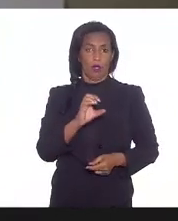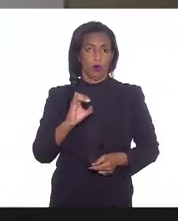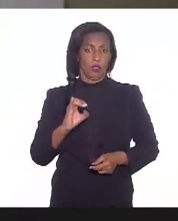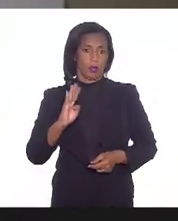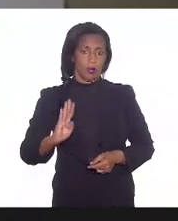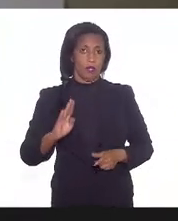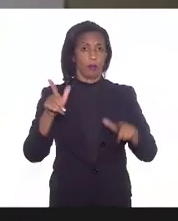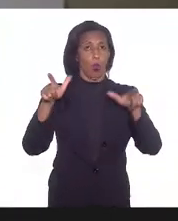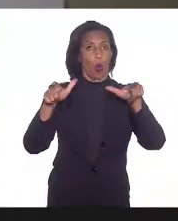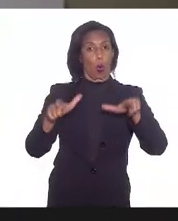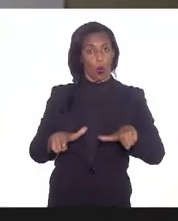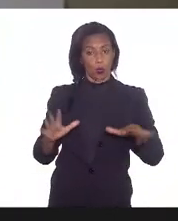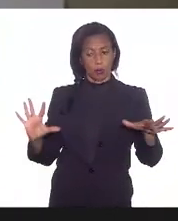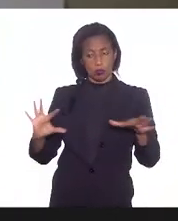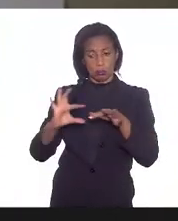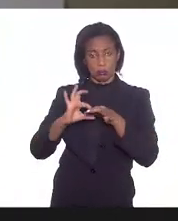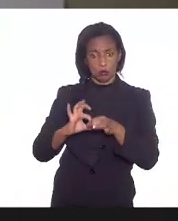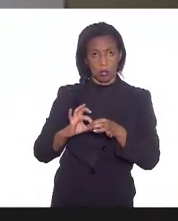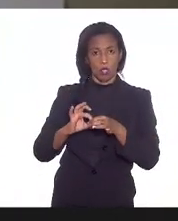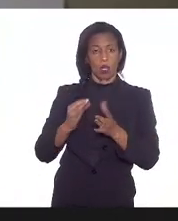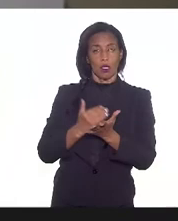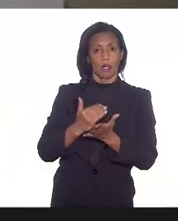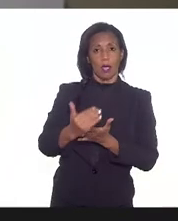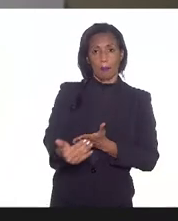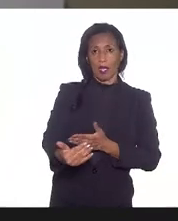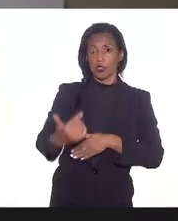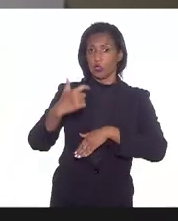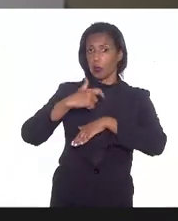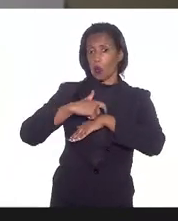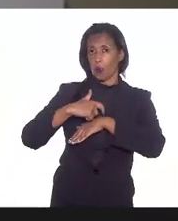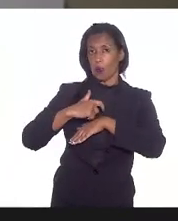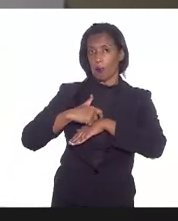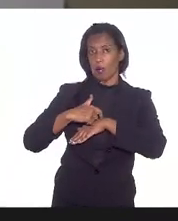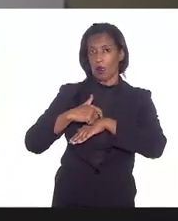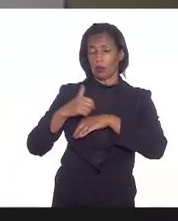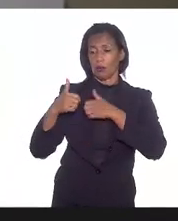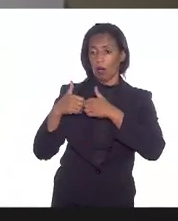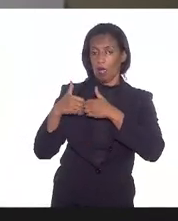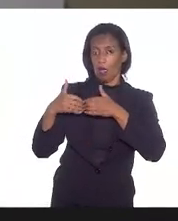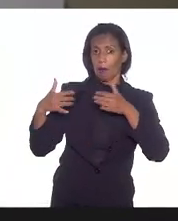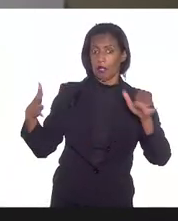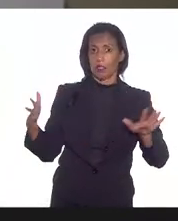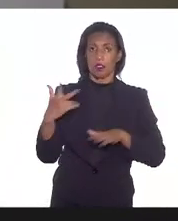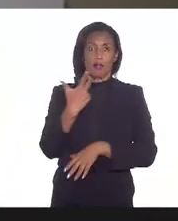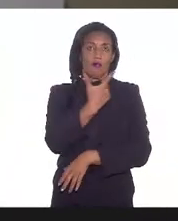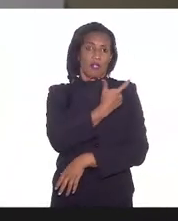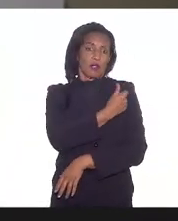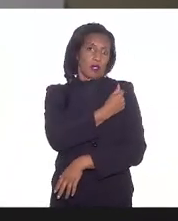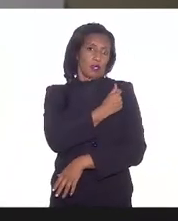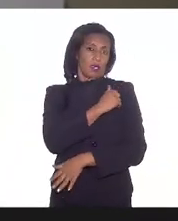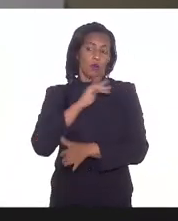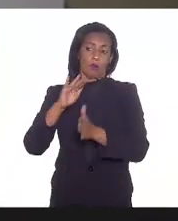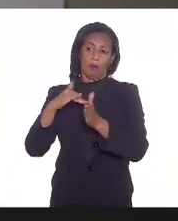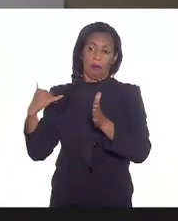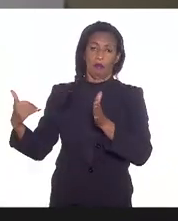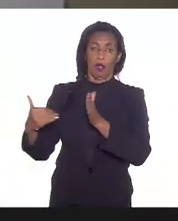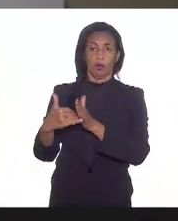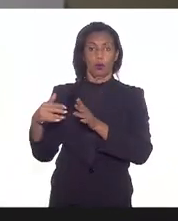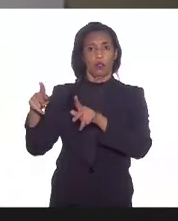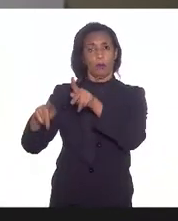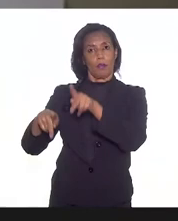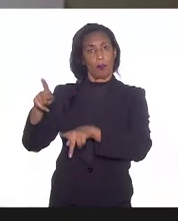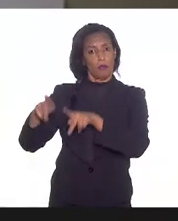se pactuou que a partir de determinado momento abriria-se a vacinação para a população em geral